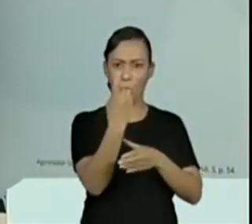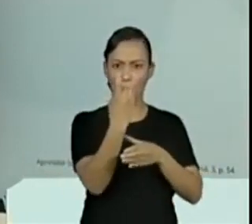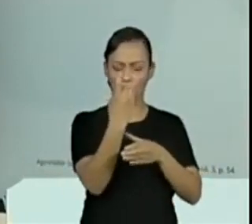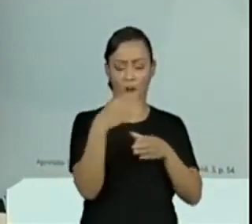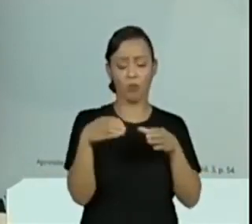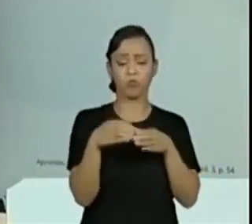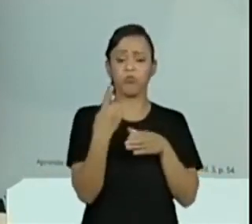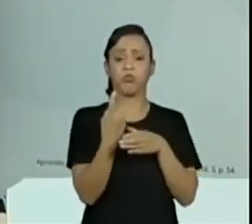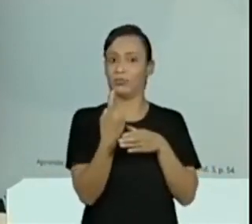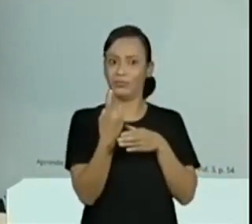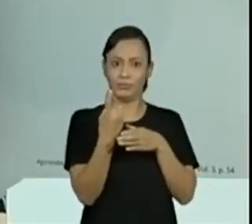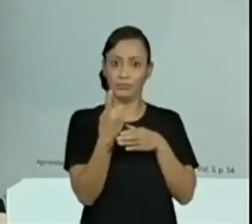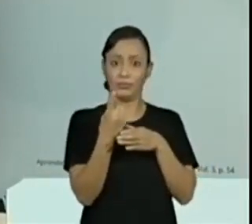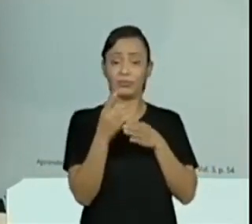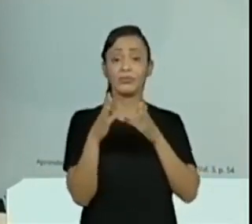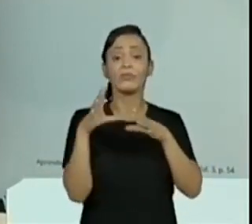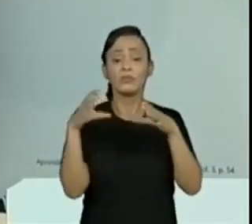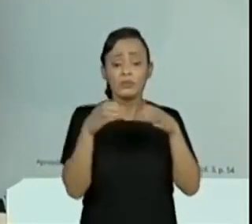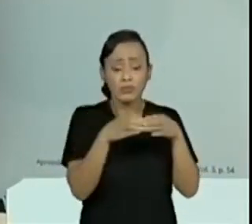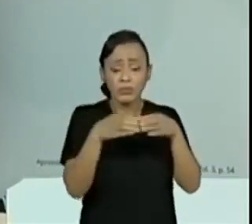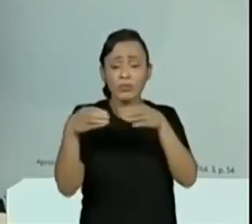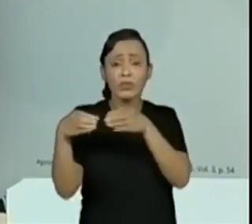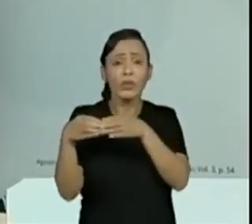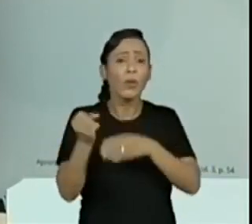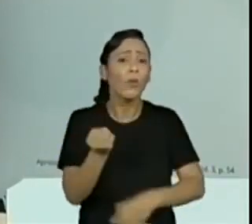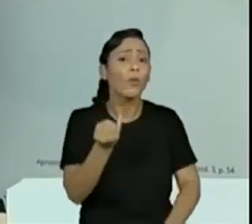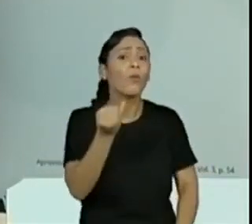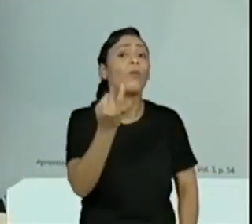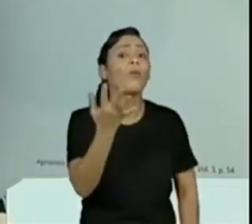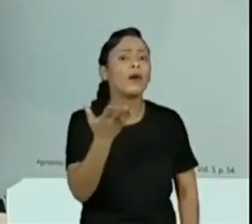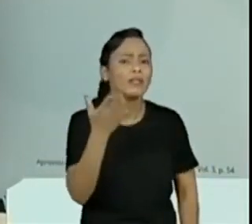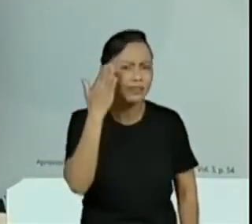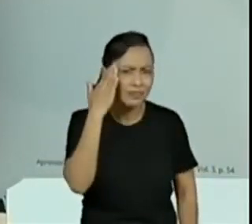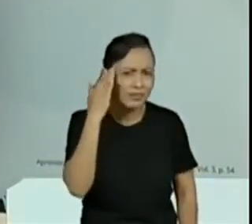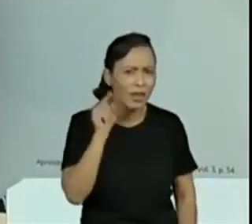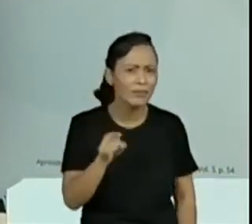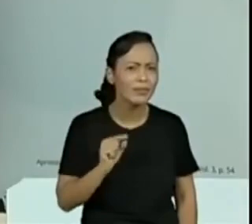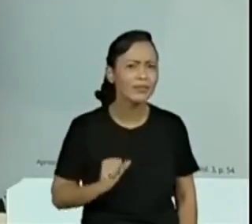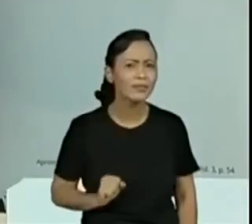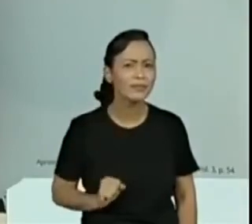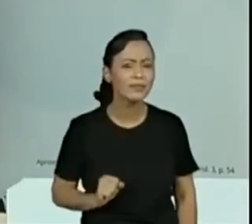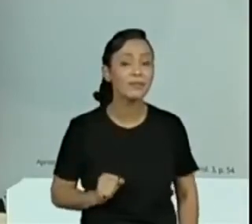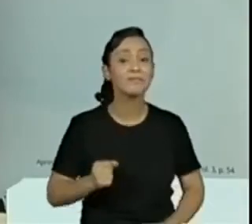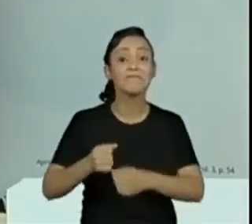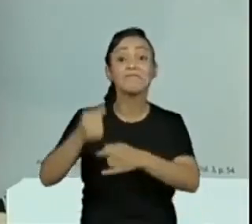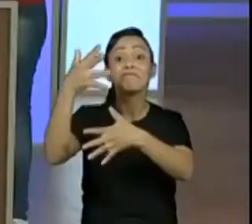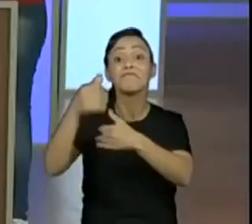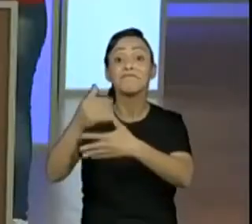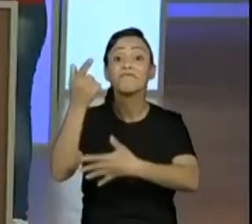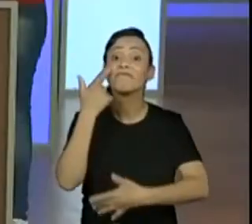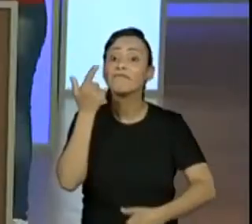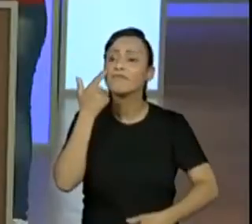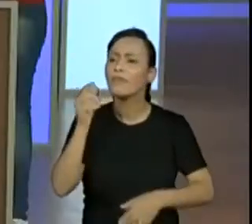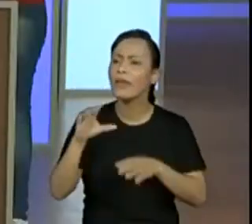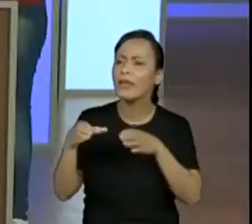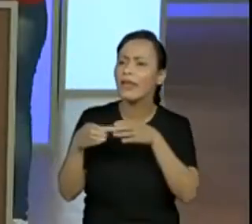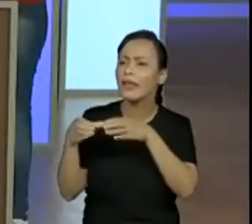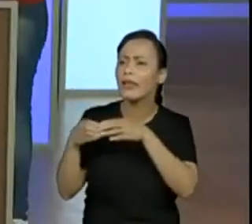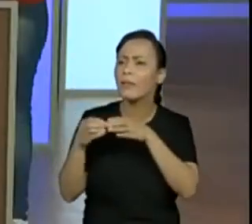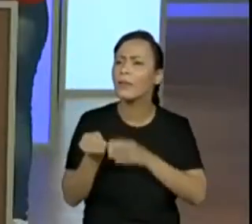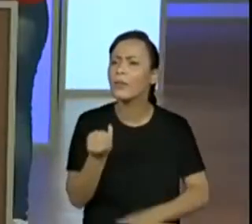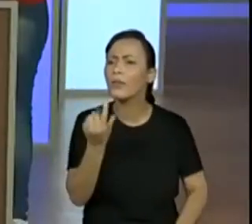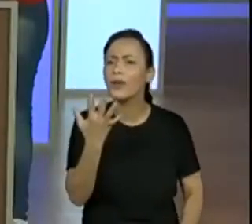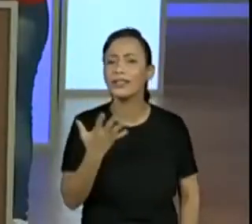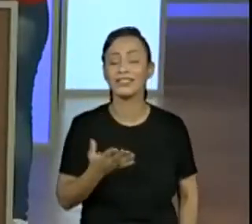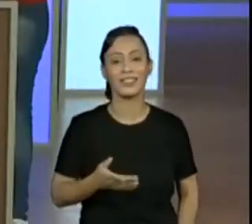Nós temos quantas equipes, criançada? Já coloquem, vão colocando aí no chat para a gente. Quantas são as equipes? O problema